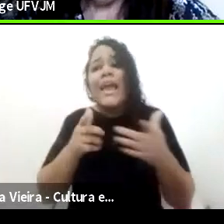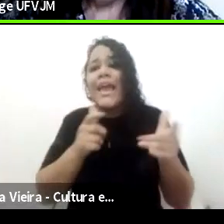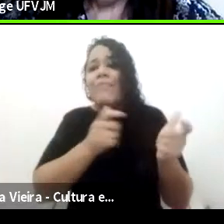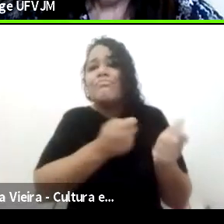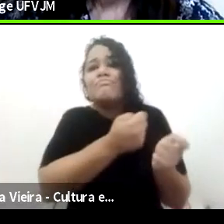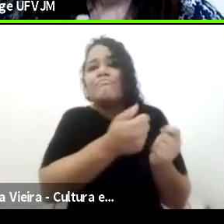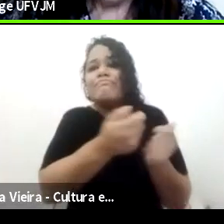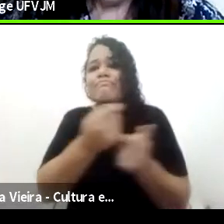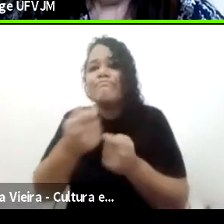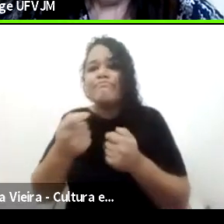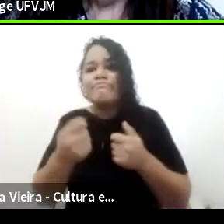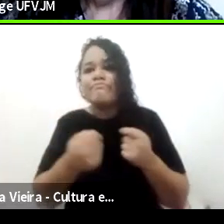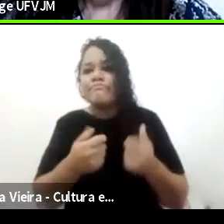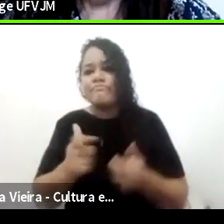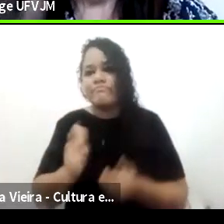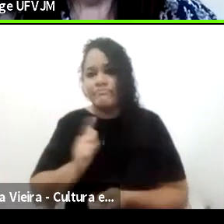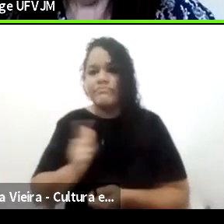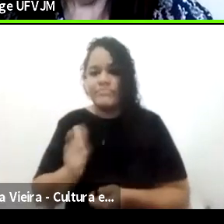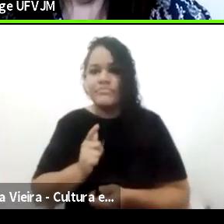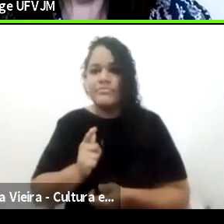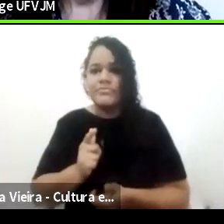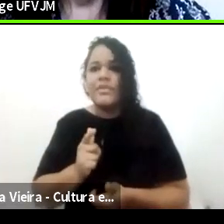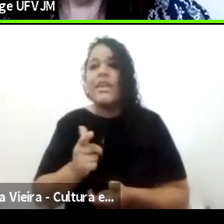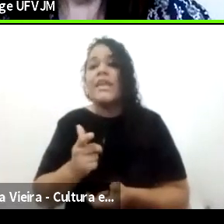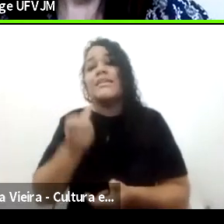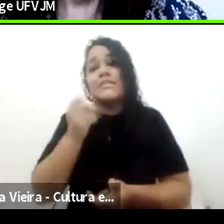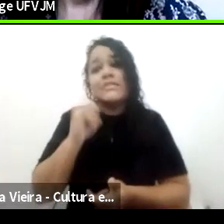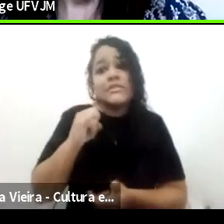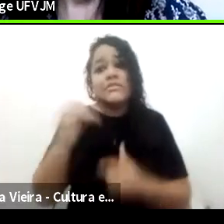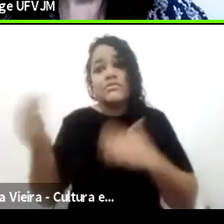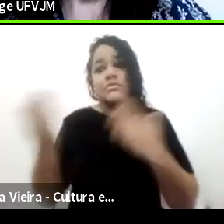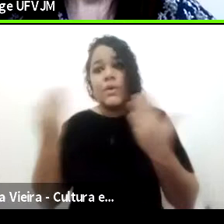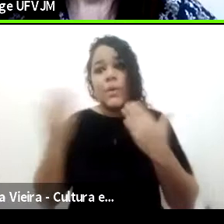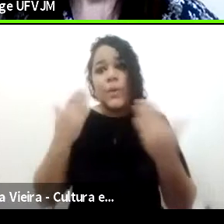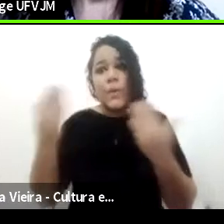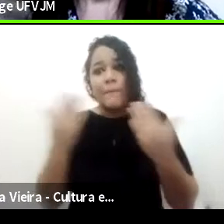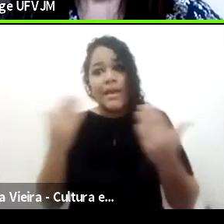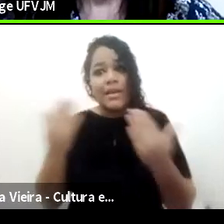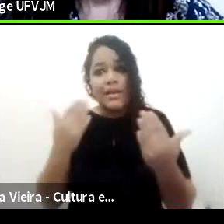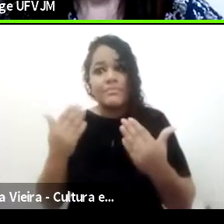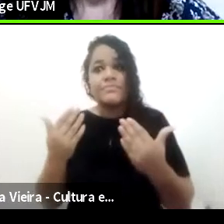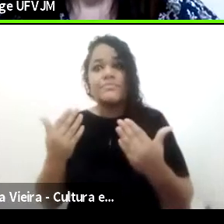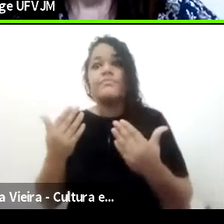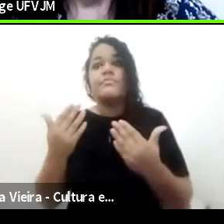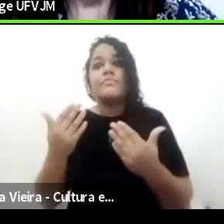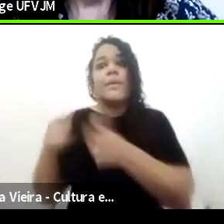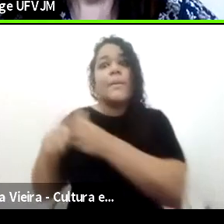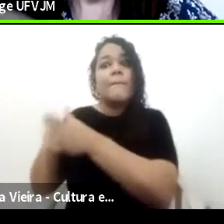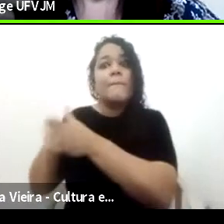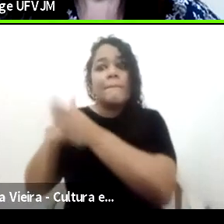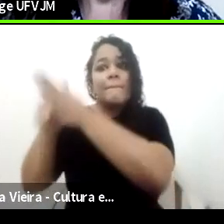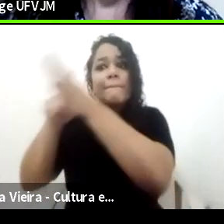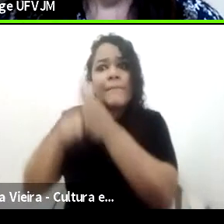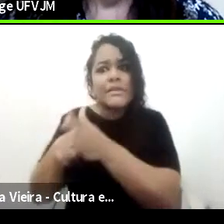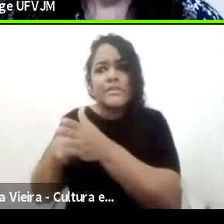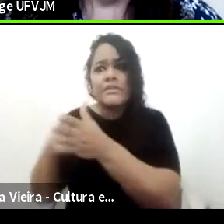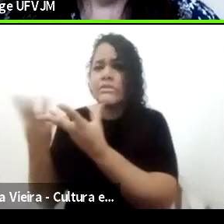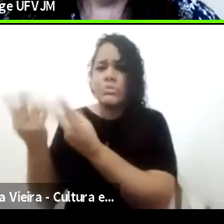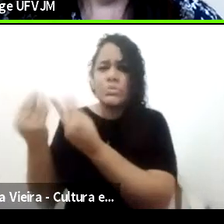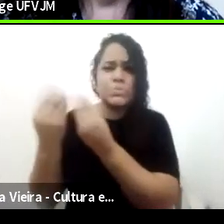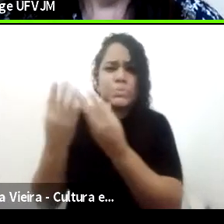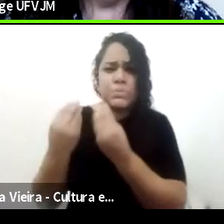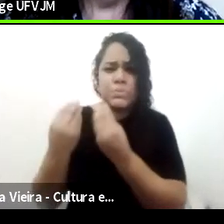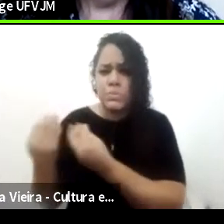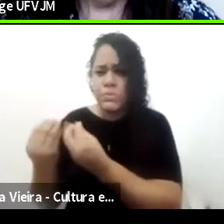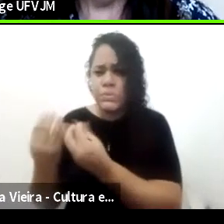Se formos comparar com o grande número de pesquisas que vivem para o período republicano ou para o